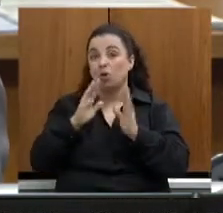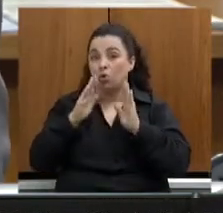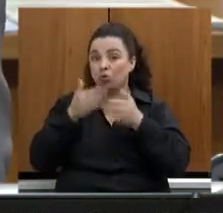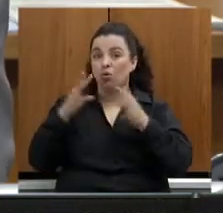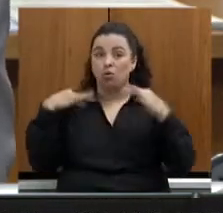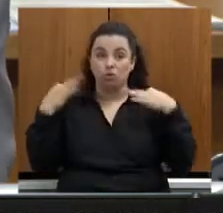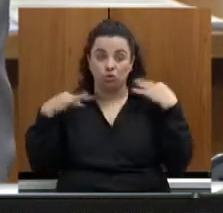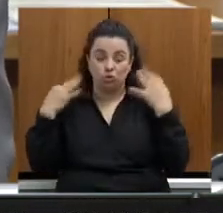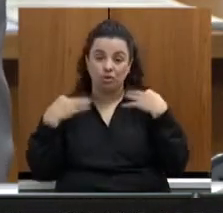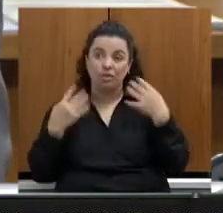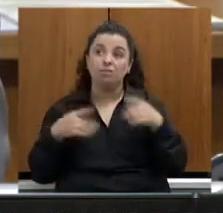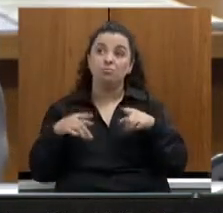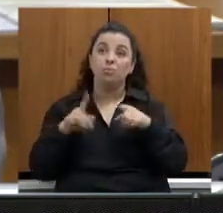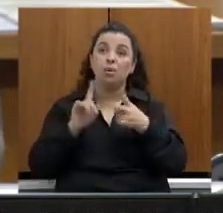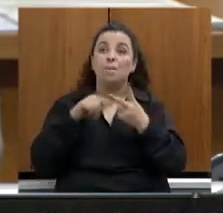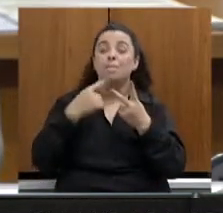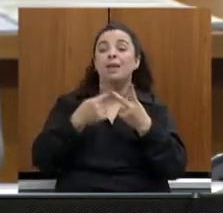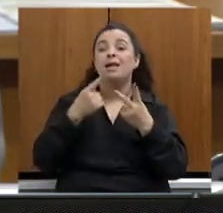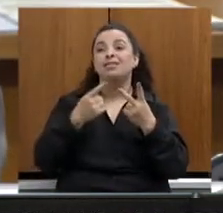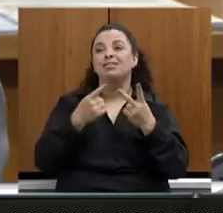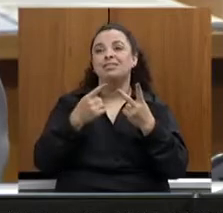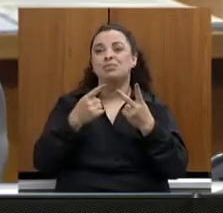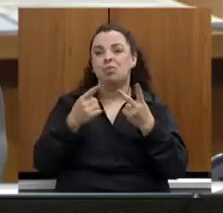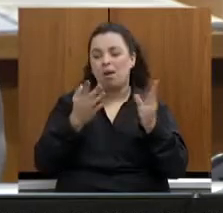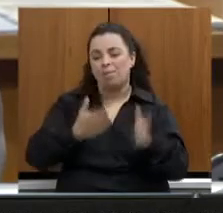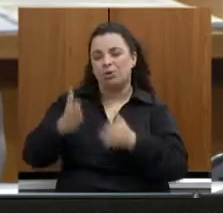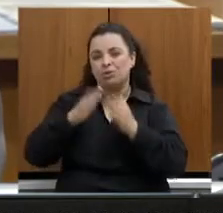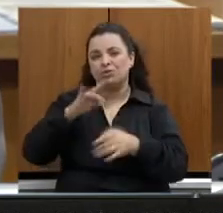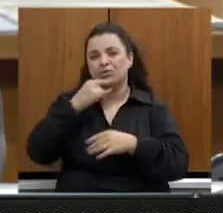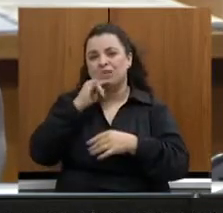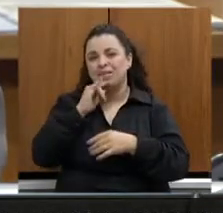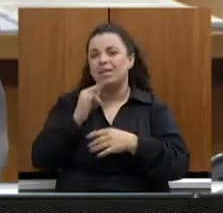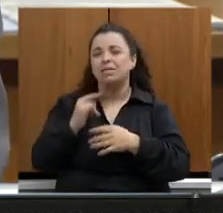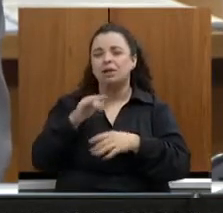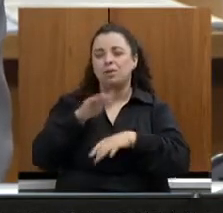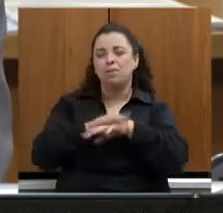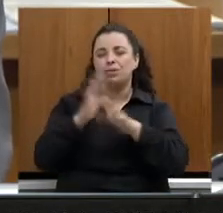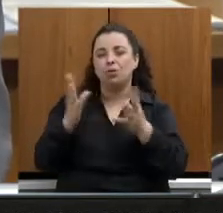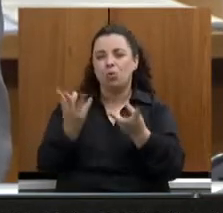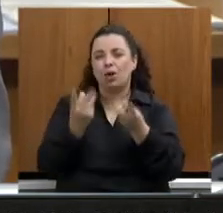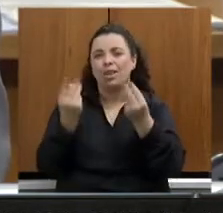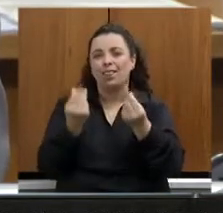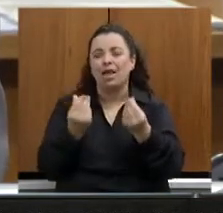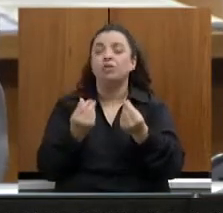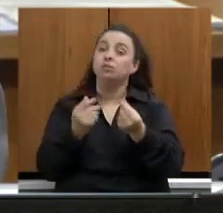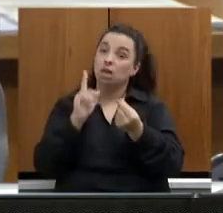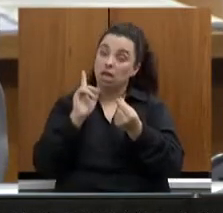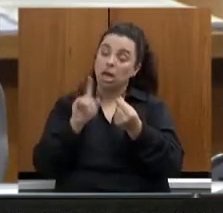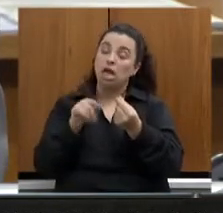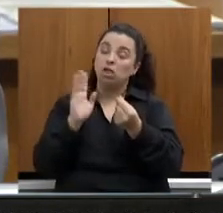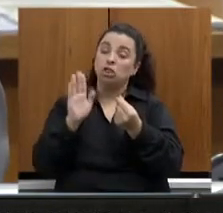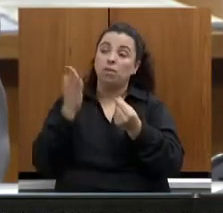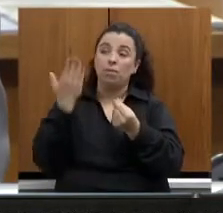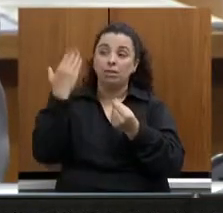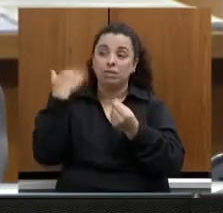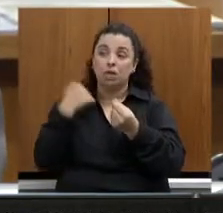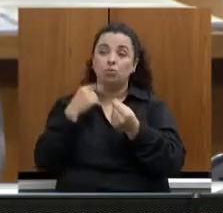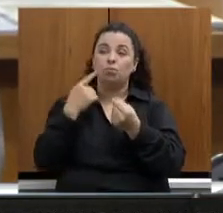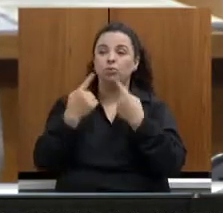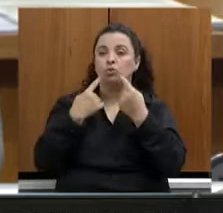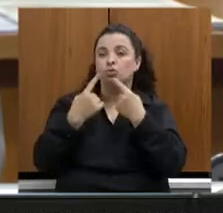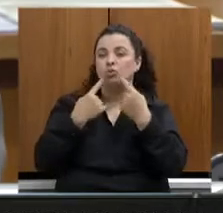melhorar a questão da produção de cachaça, conforme discussão nossa com o secretário de Agricultura,